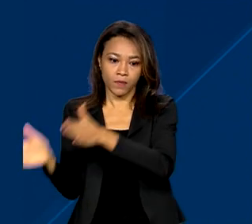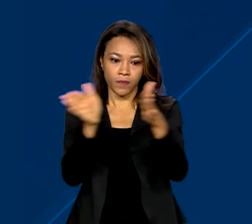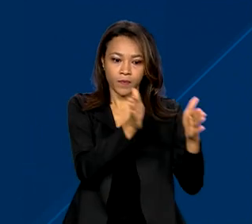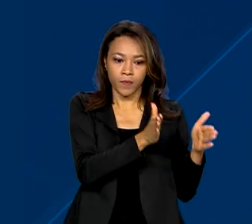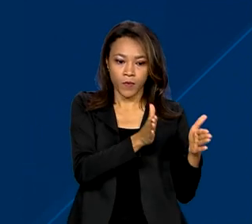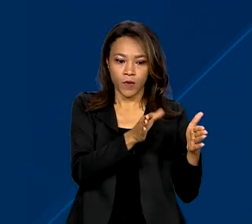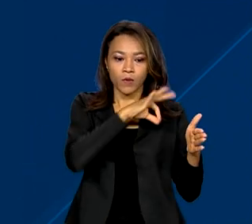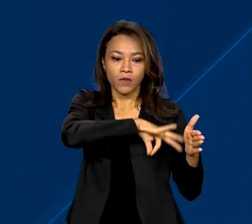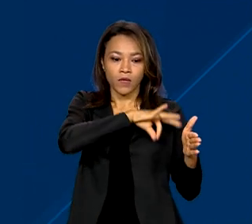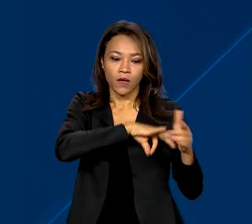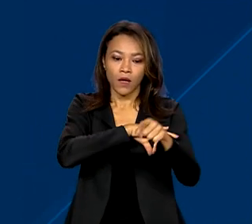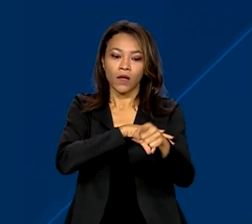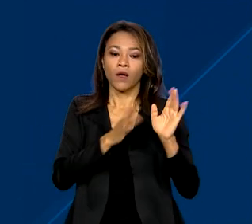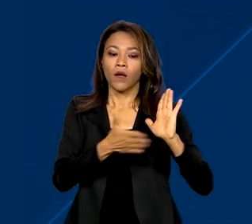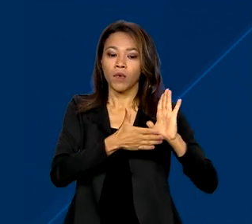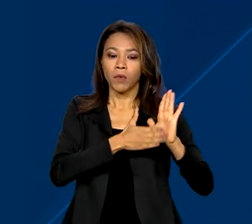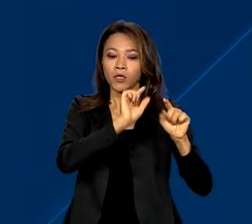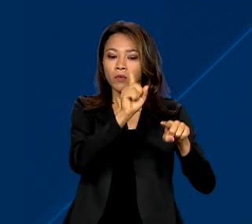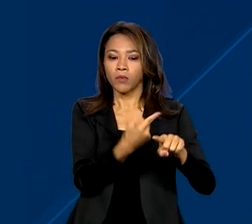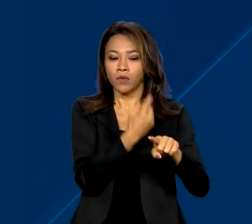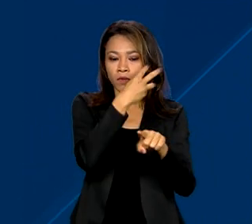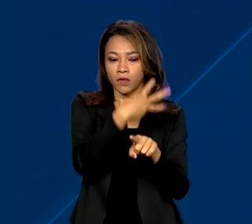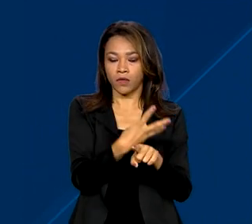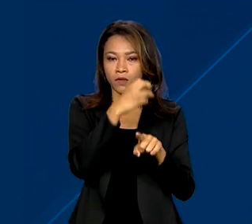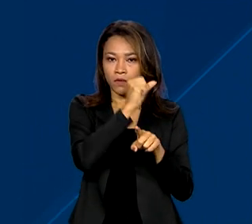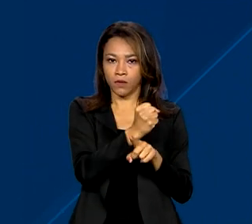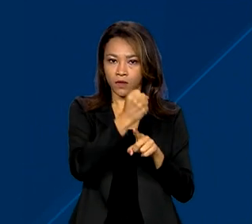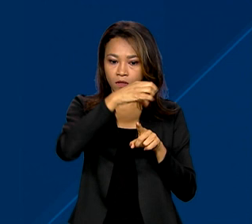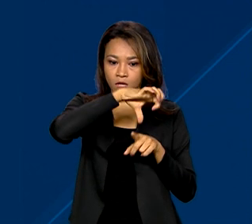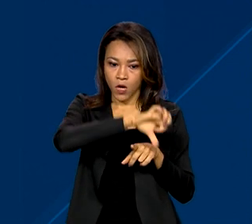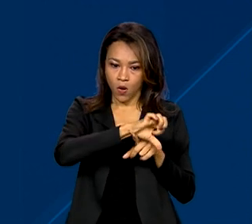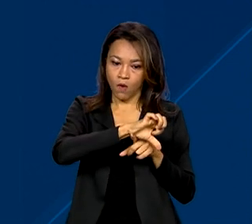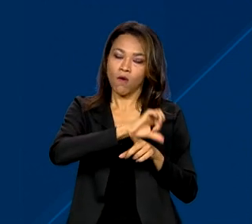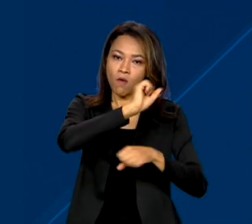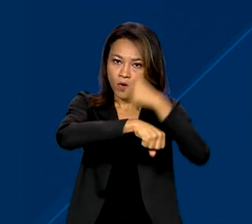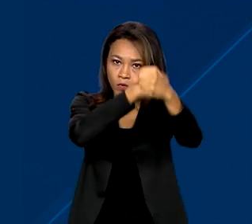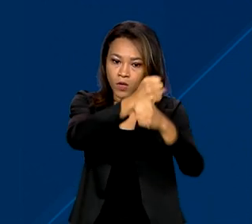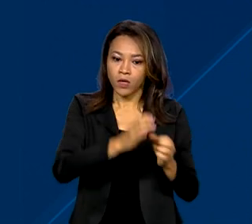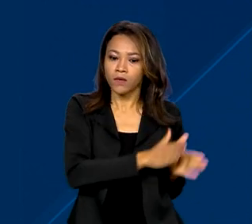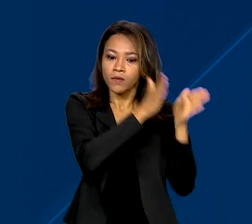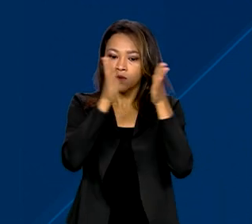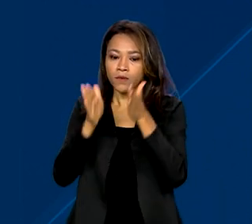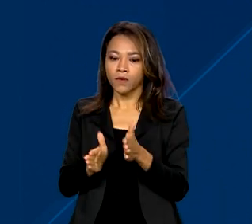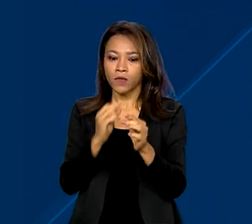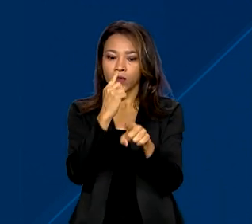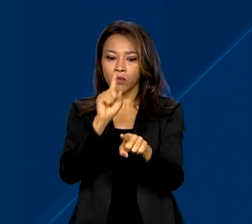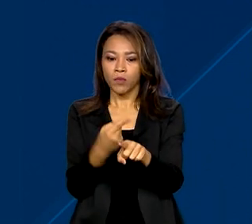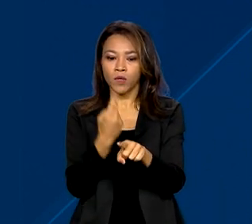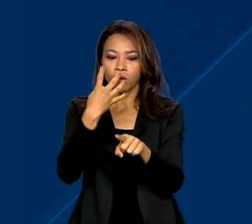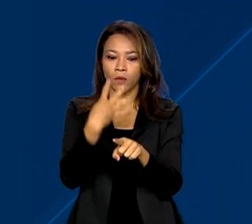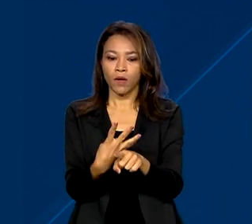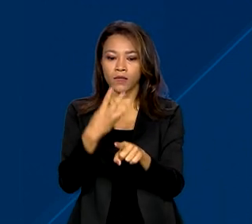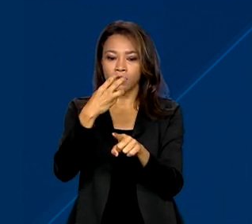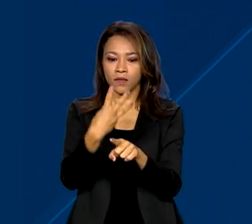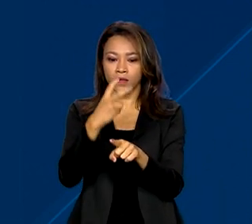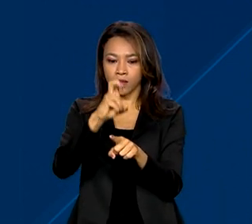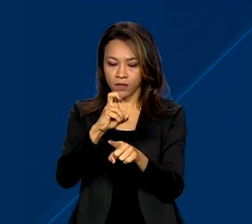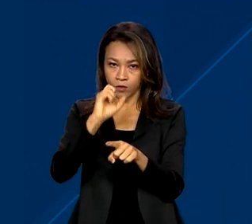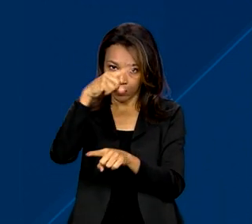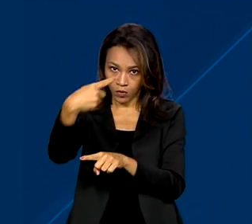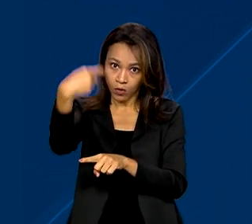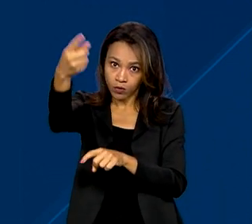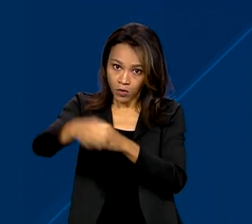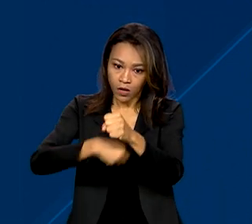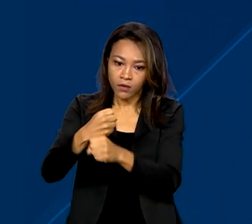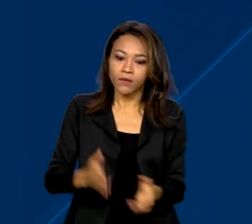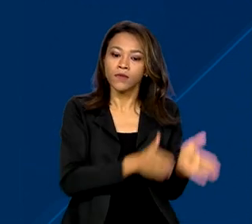mínimo, a proposta prevê R$ 1.389 para o ano que vem, R$.435,00 no ano seguinte e R